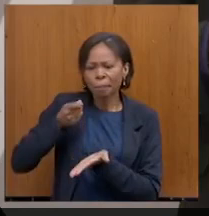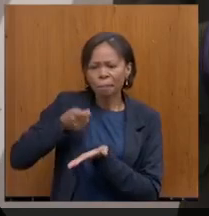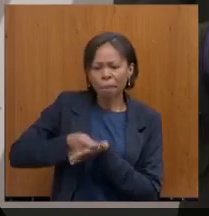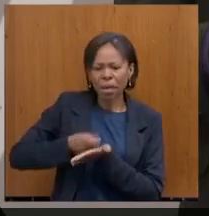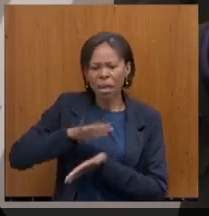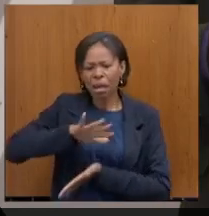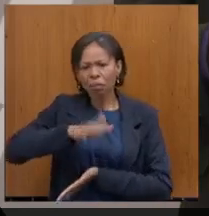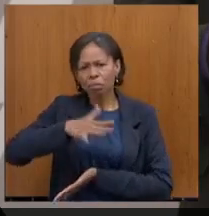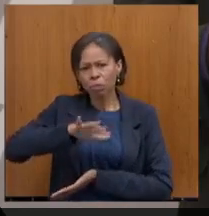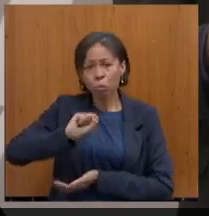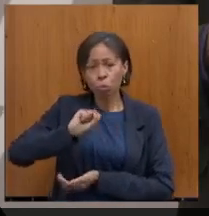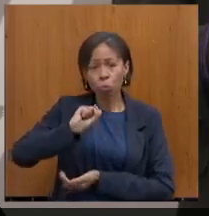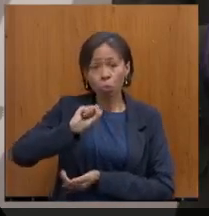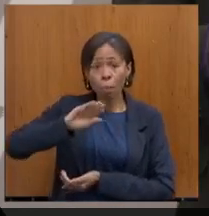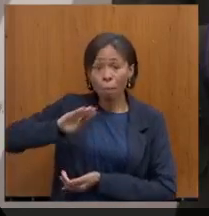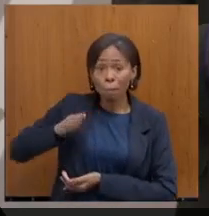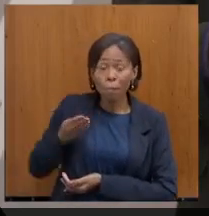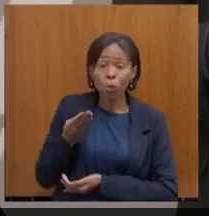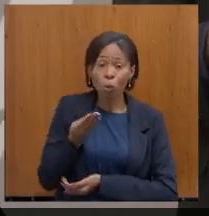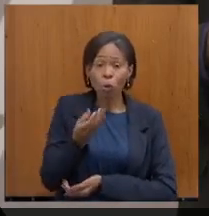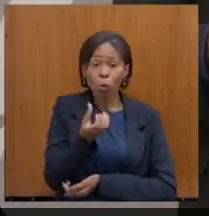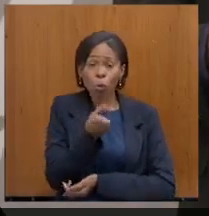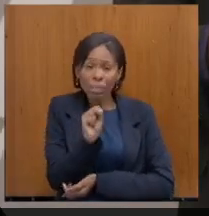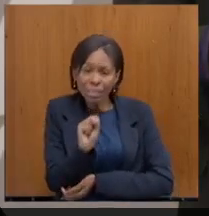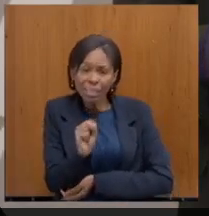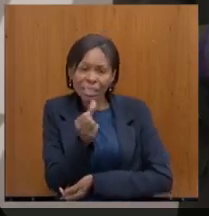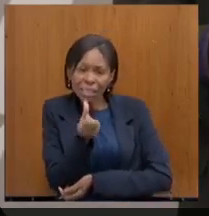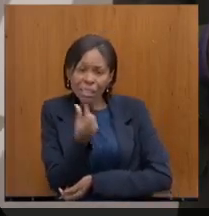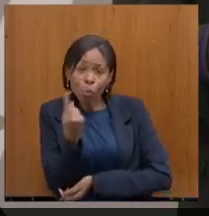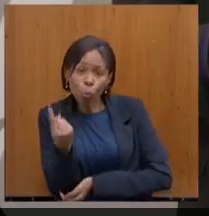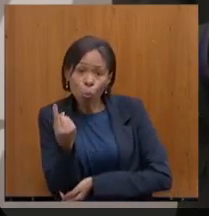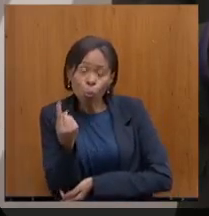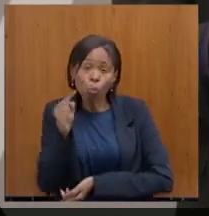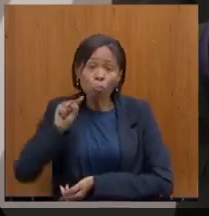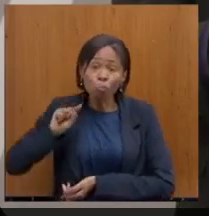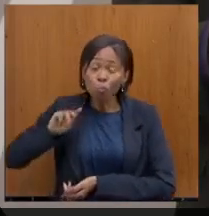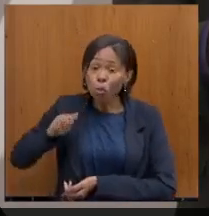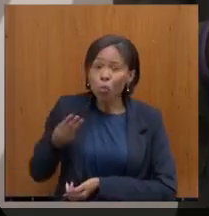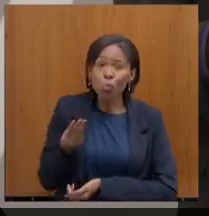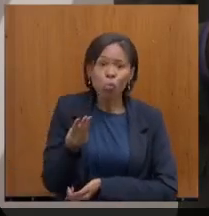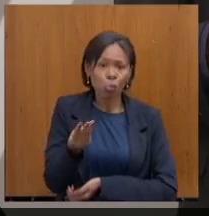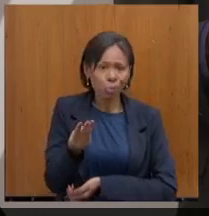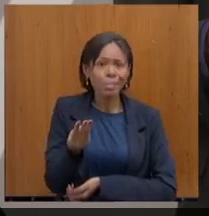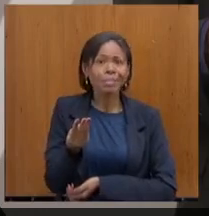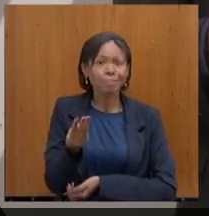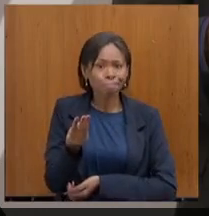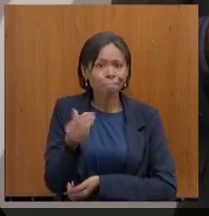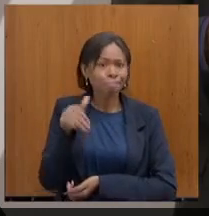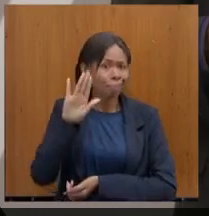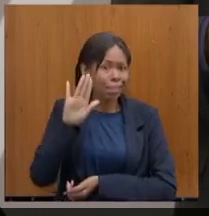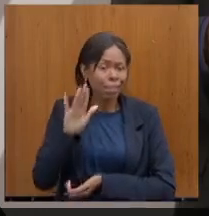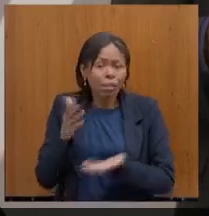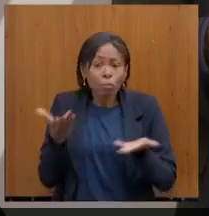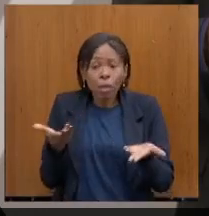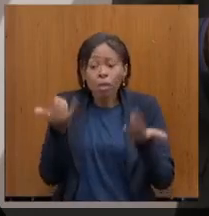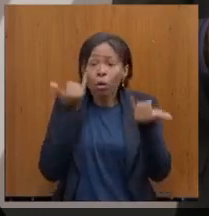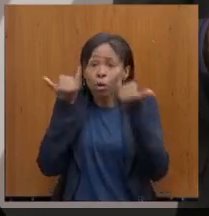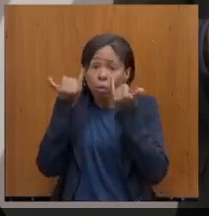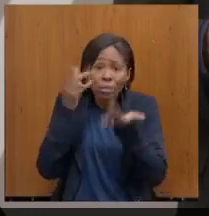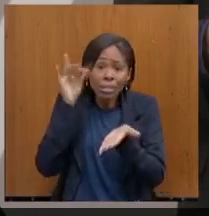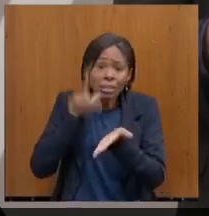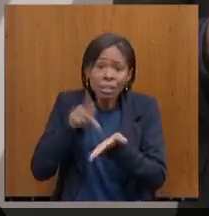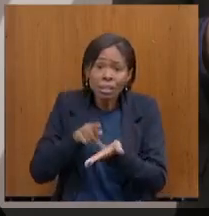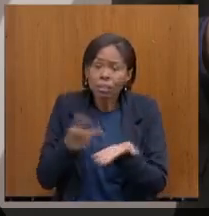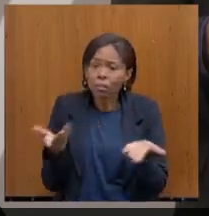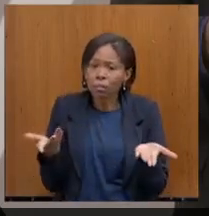em torno de 8 bilhões, 861 milhões, 814 mil reais, 253. Mas eu precisava da confirmação do senhor. O senhor tem esse saldo?